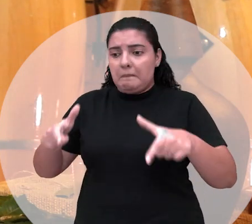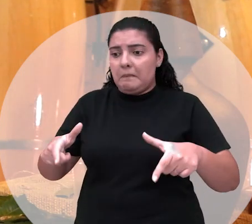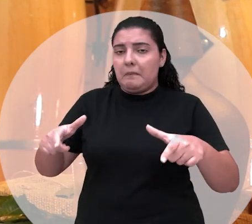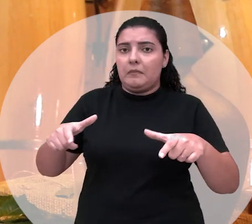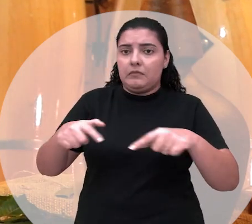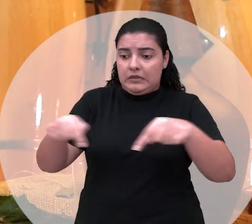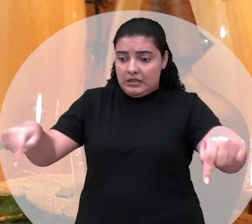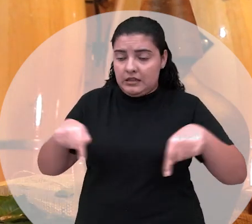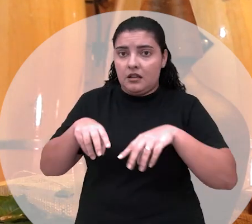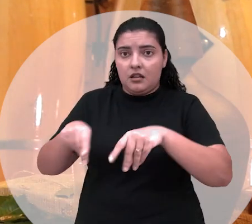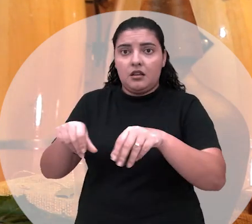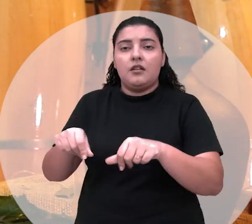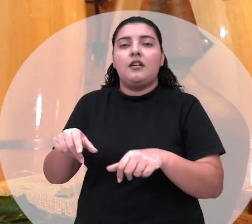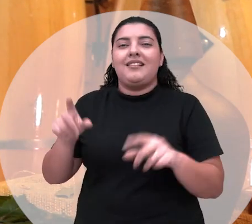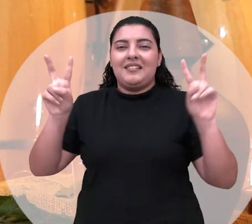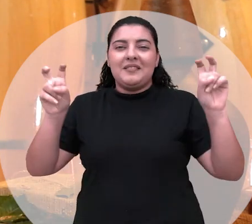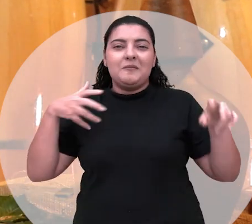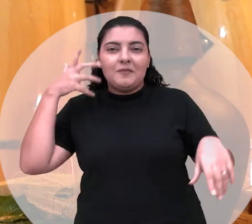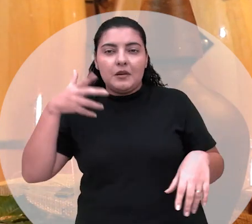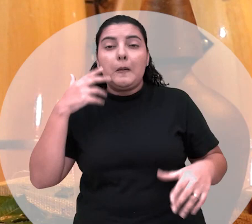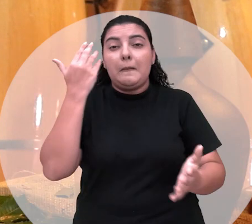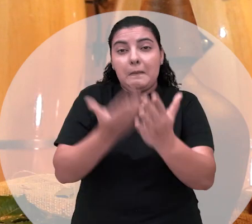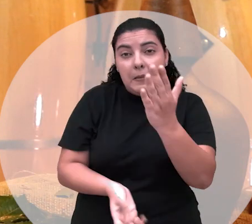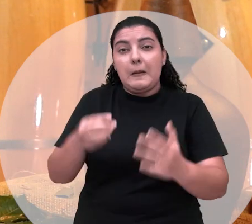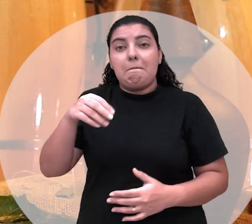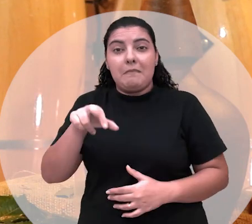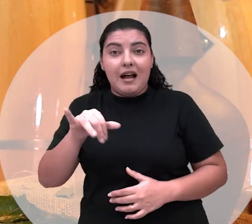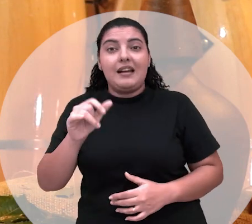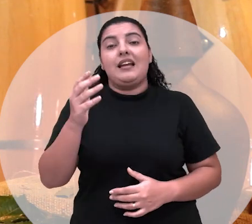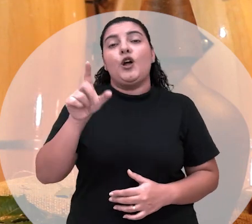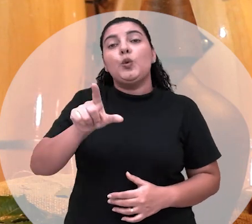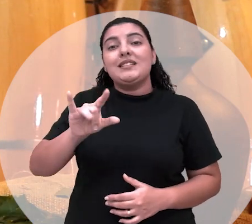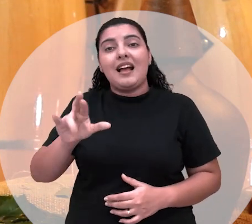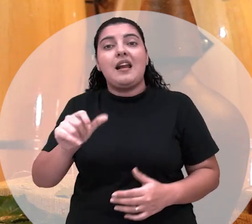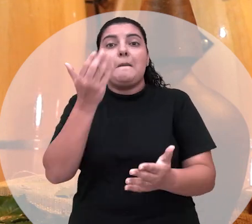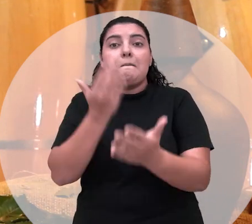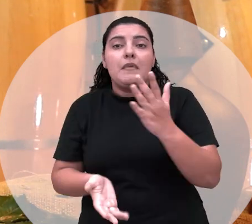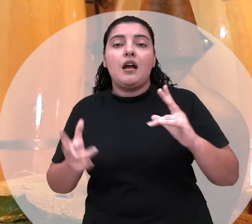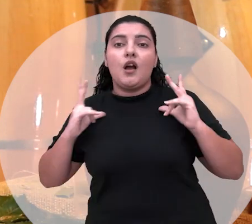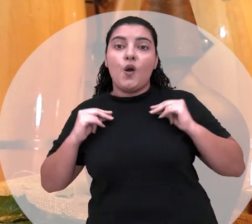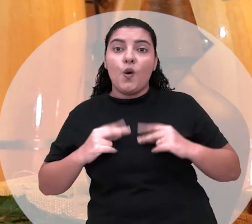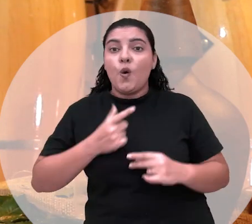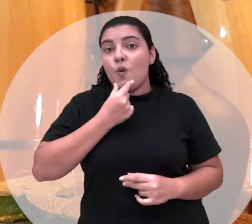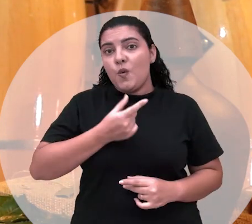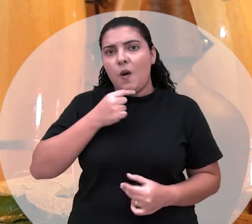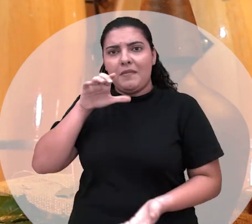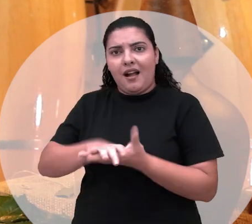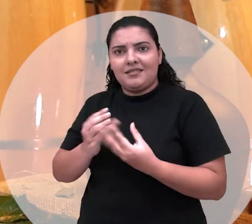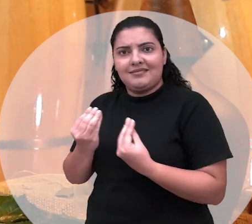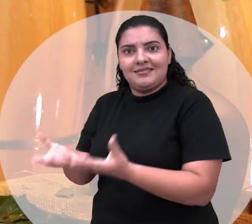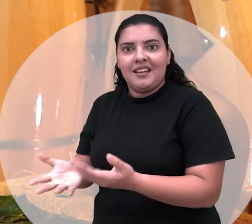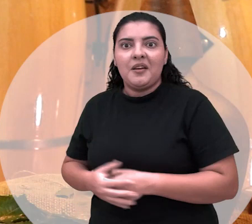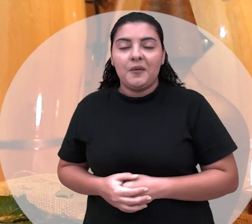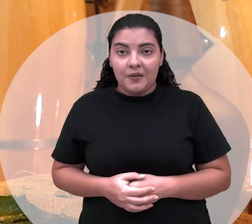ponto ela diz assim perdeu perdeu Maria Luziaria perdeu o colar que o homem casado lhe deu